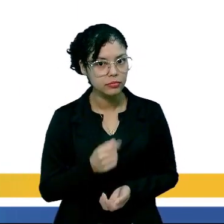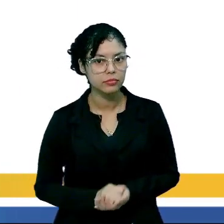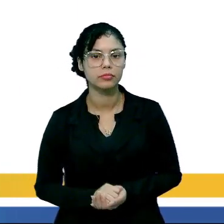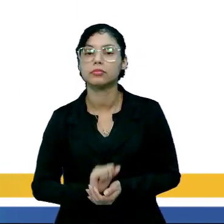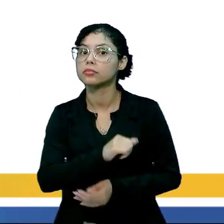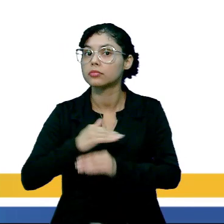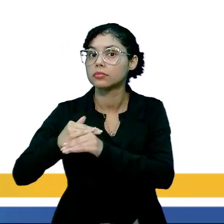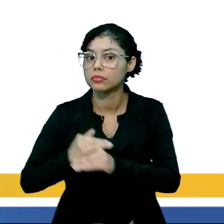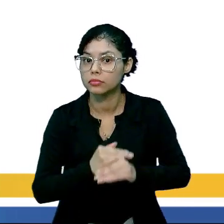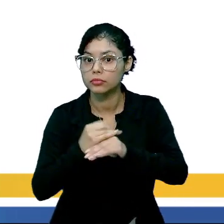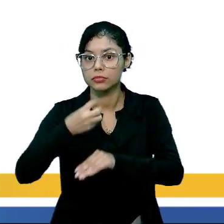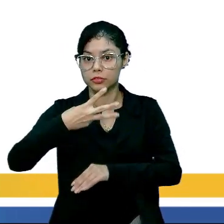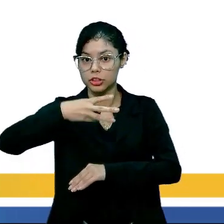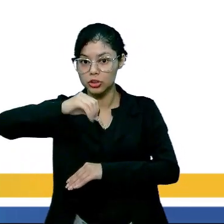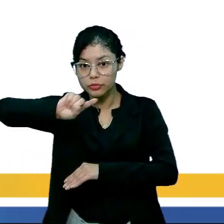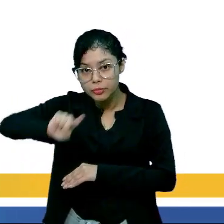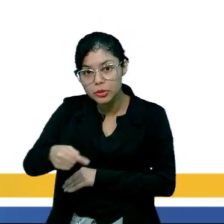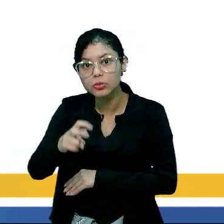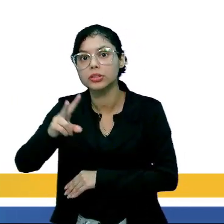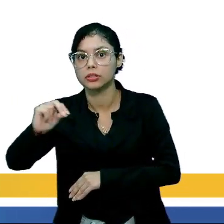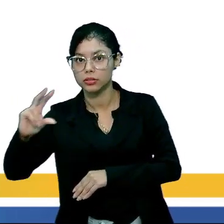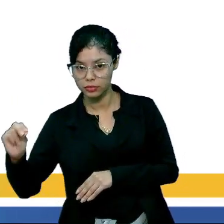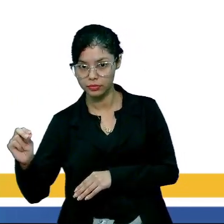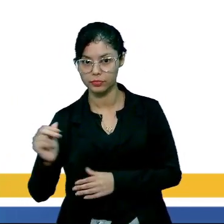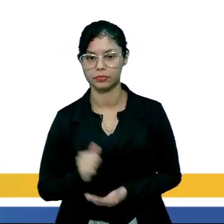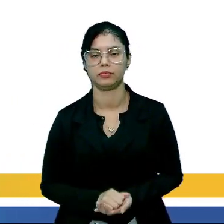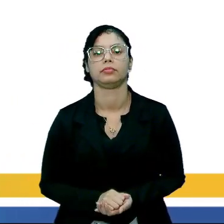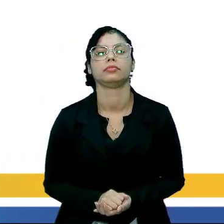mil é igual a 39.500.